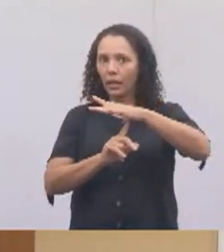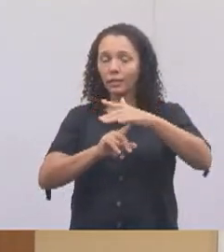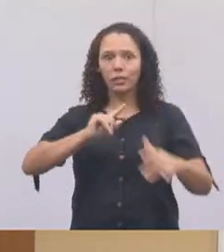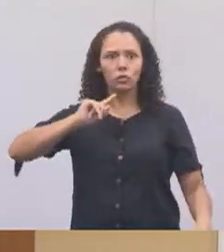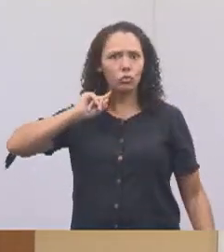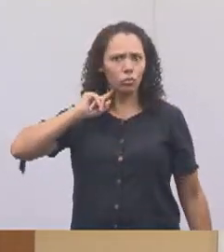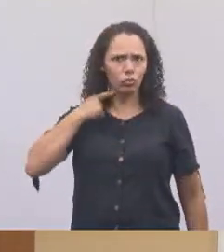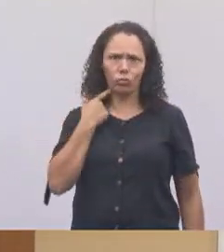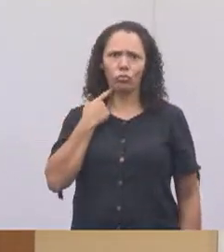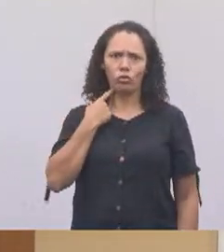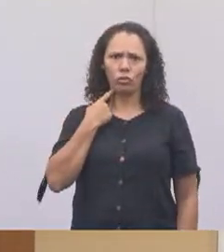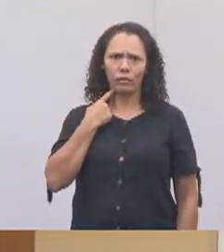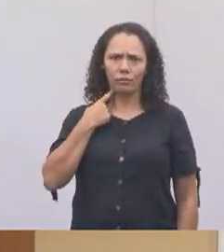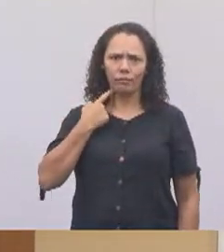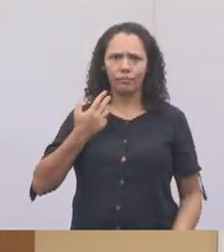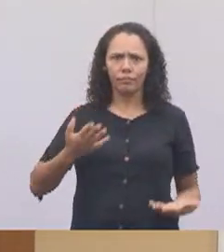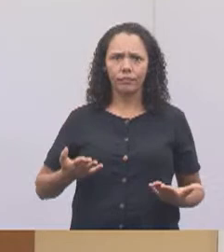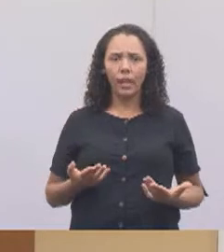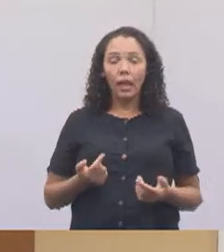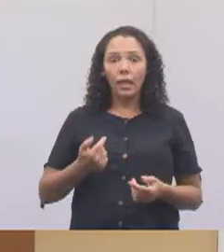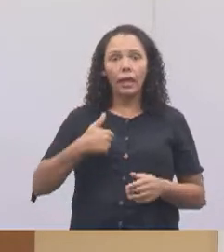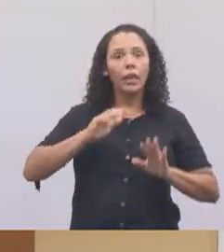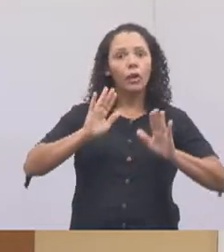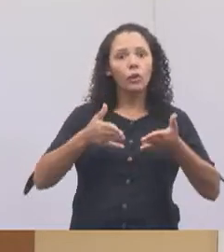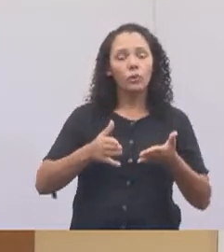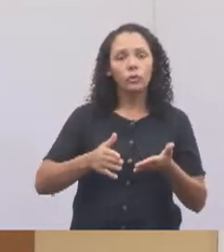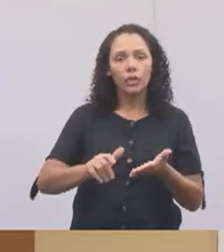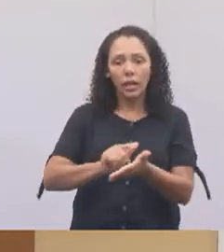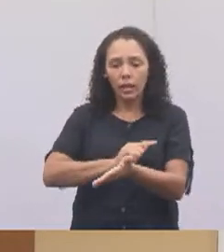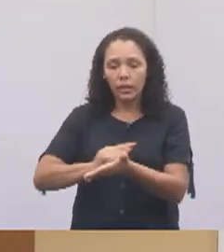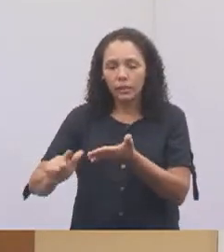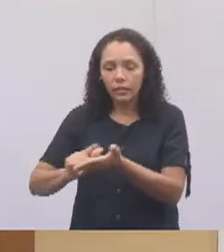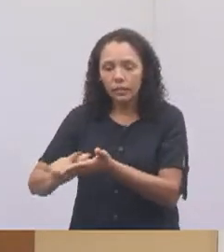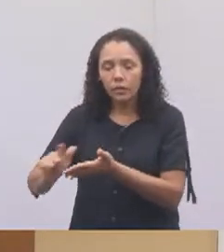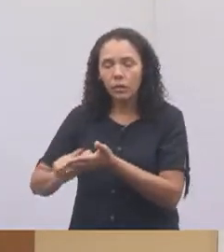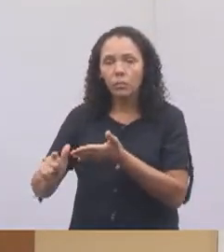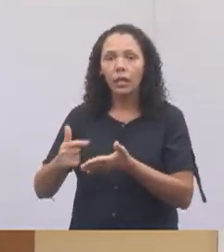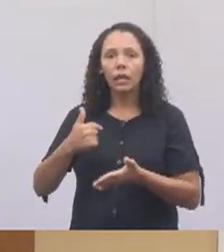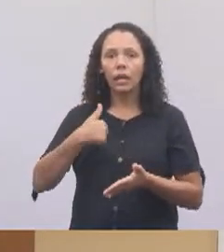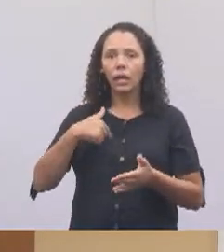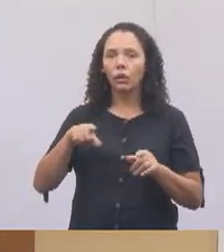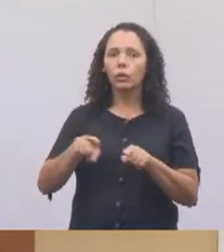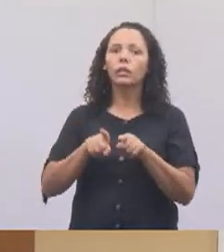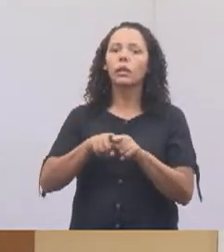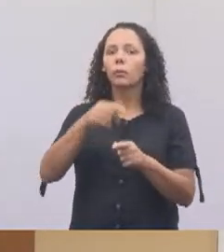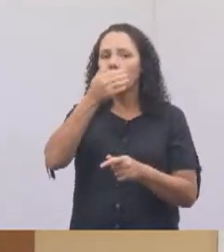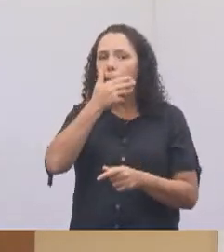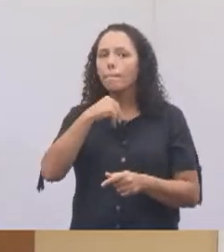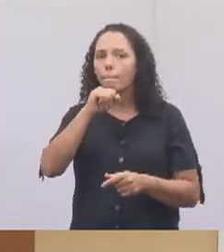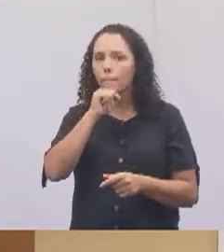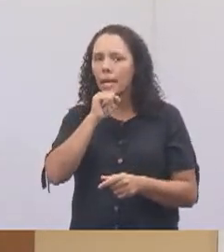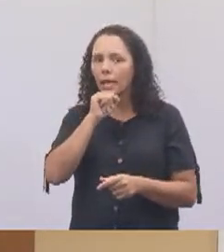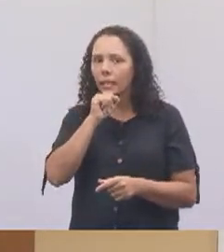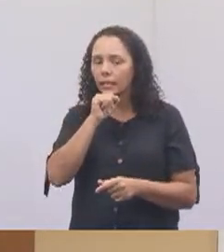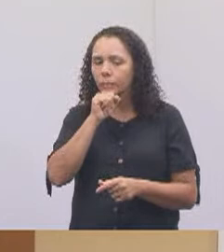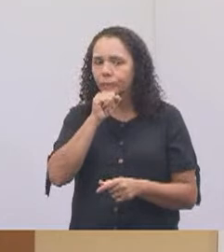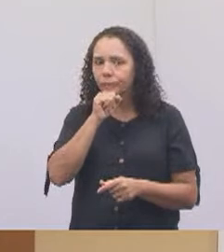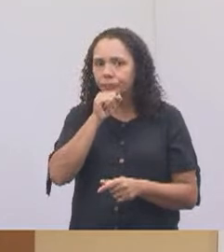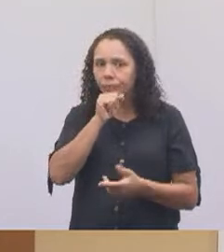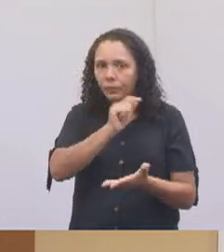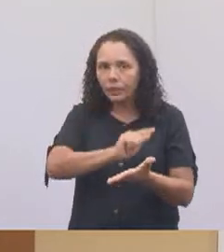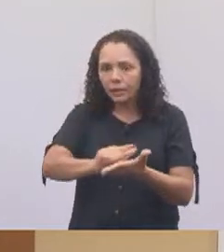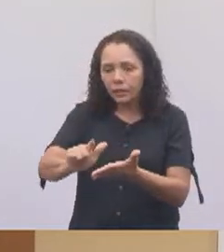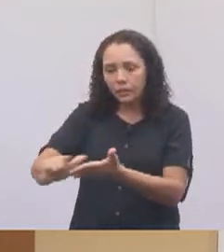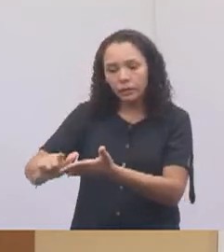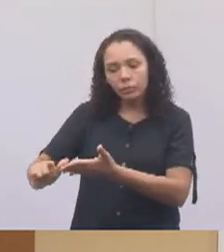nada, inclusive eu limpei junto com meu pai o canteiro do Billy ali, porque tinha mais mato do que as flores. Porque eles limpam em